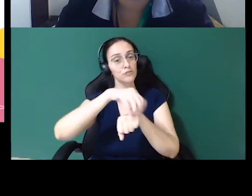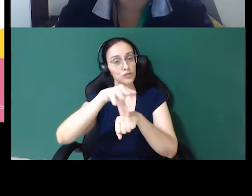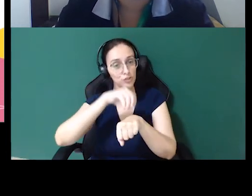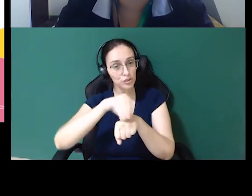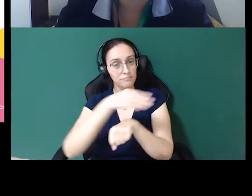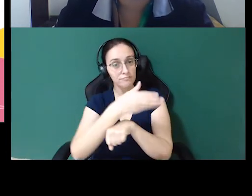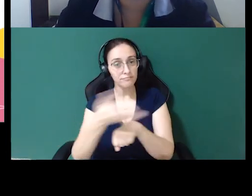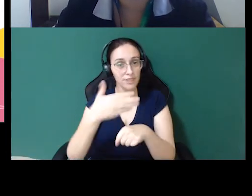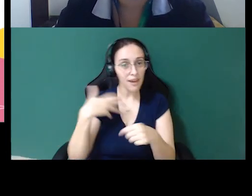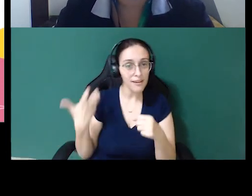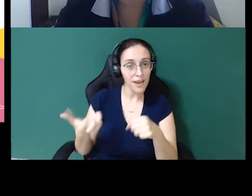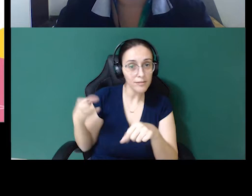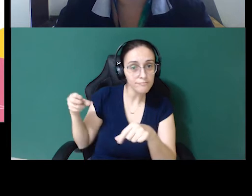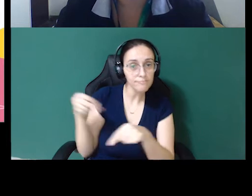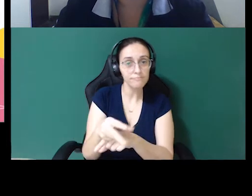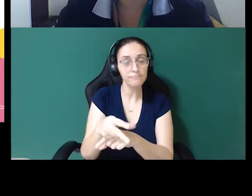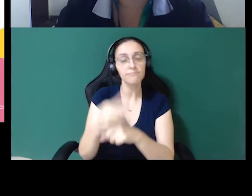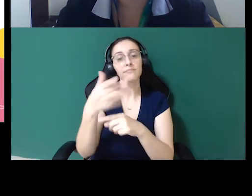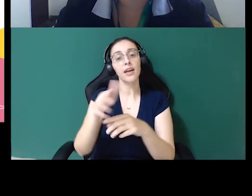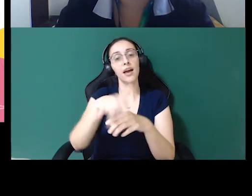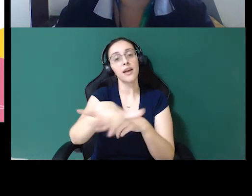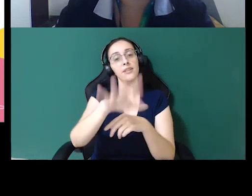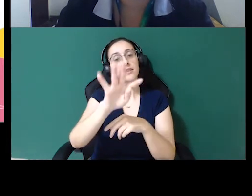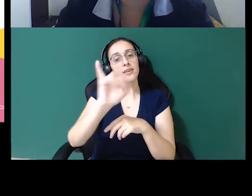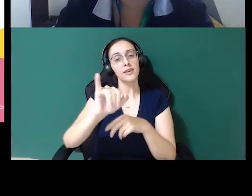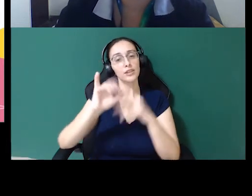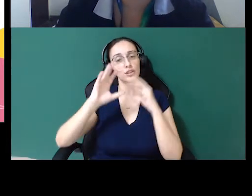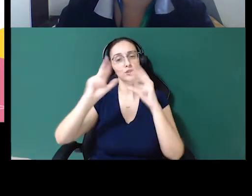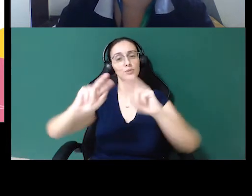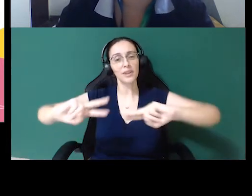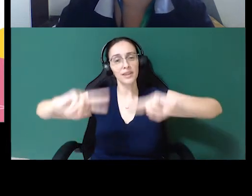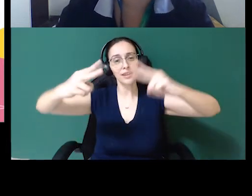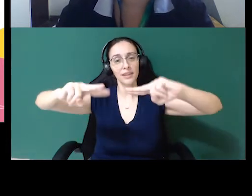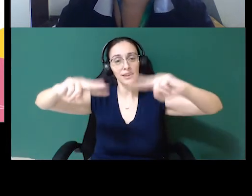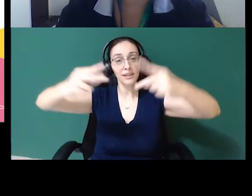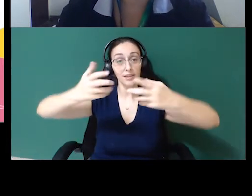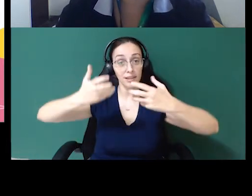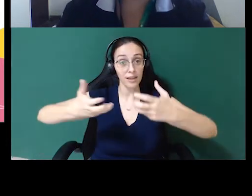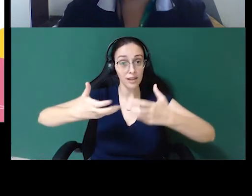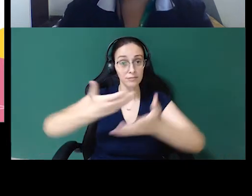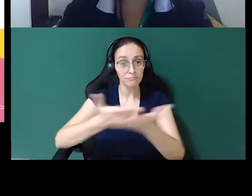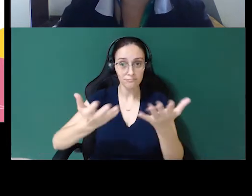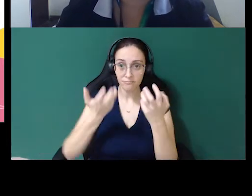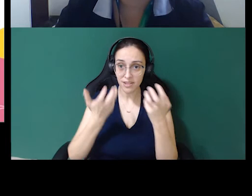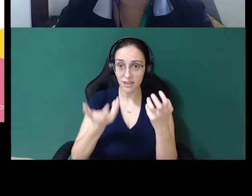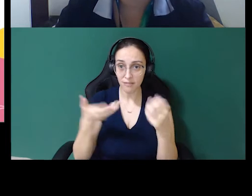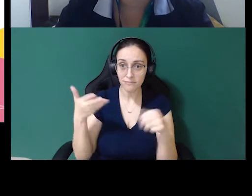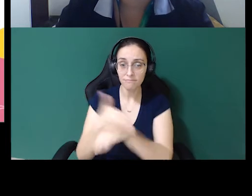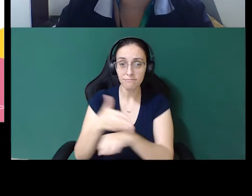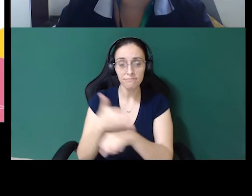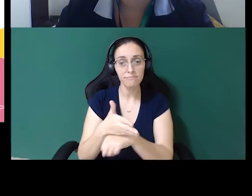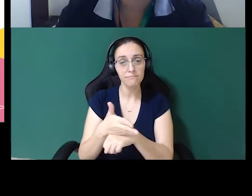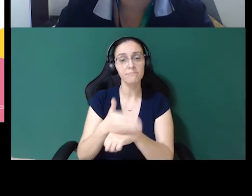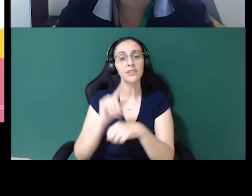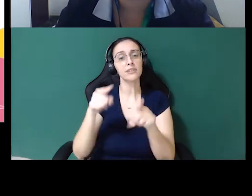querem entrar na TI. E eu vou passar todos esses links aí para quem quiser acessar, quiser